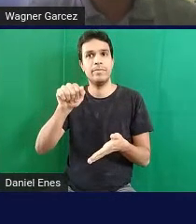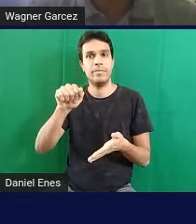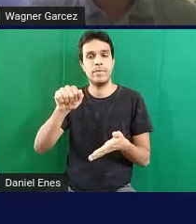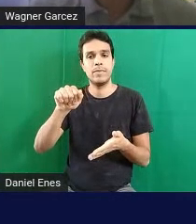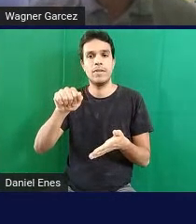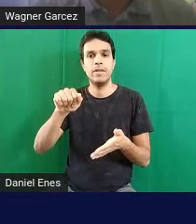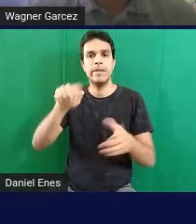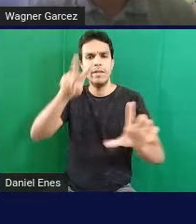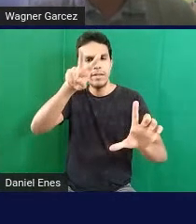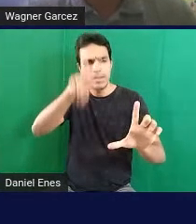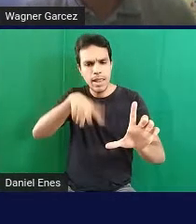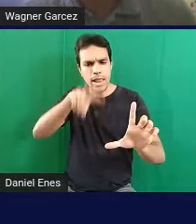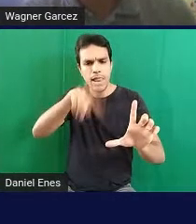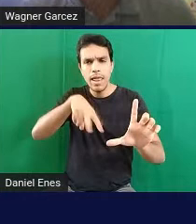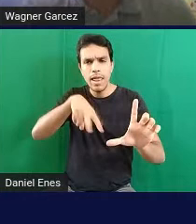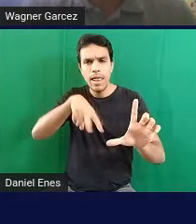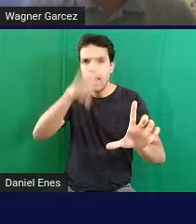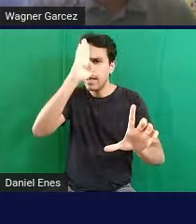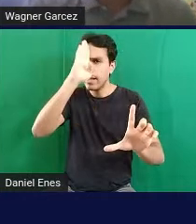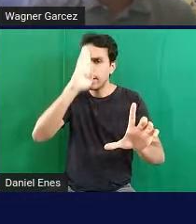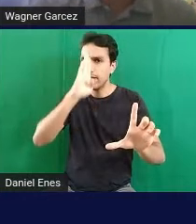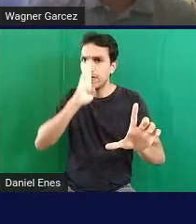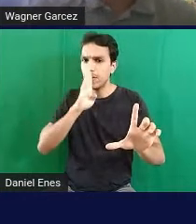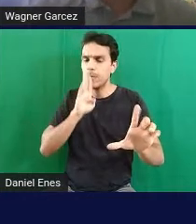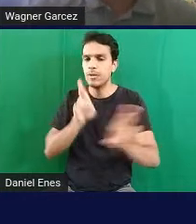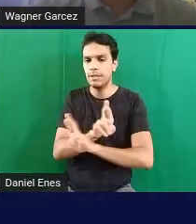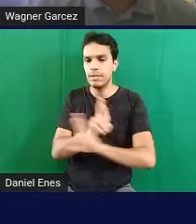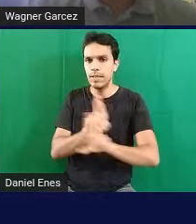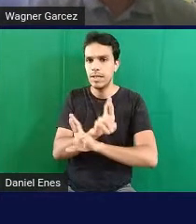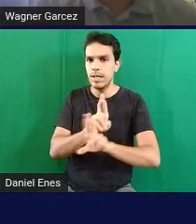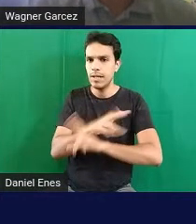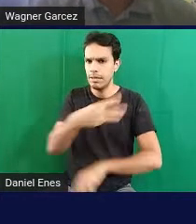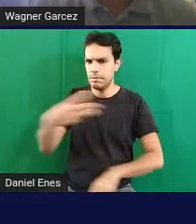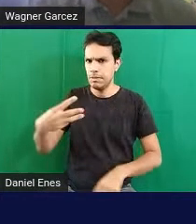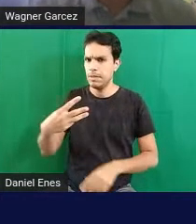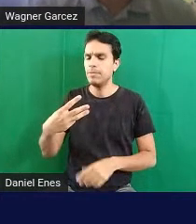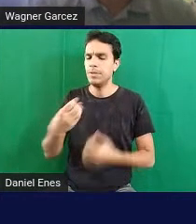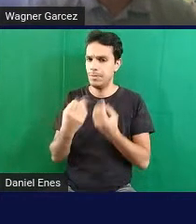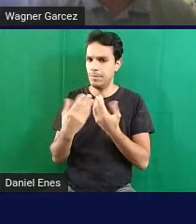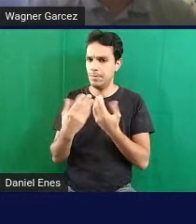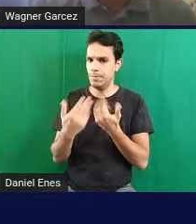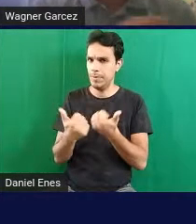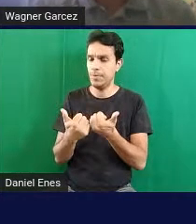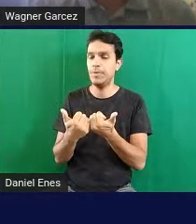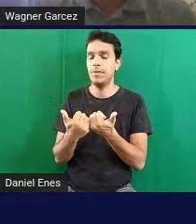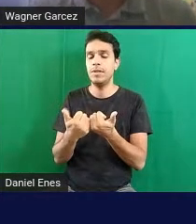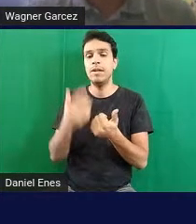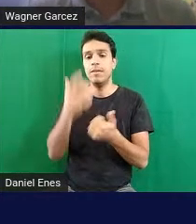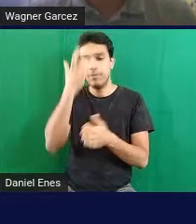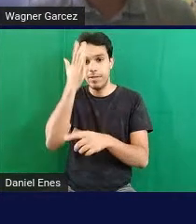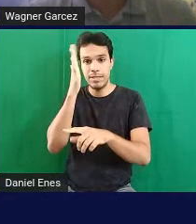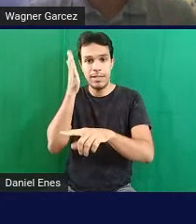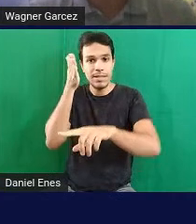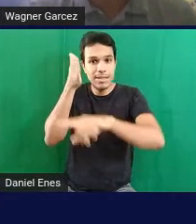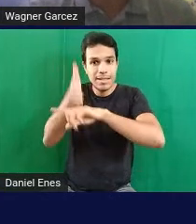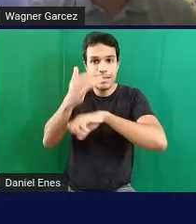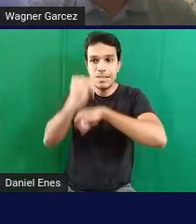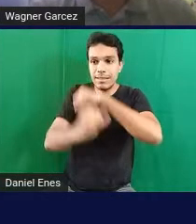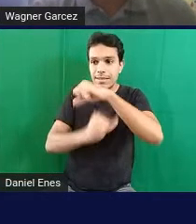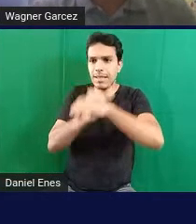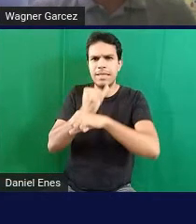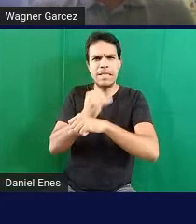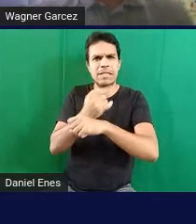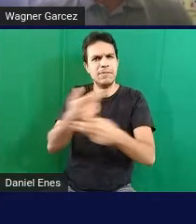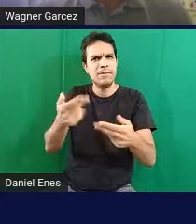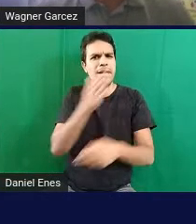telas gratuito, interage bem com o Windows. Ele possibilita acesso à internet. Então, você pode entrar nos diversos sites da internet,